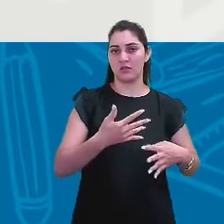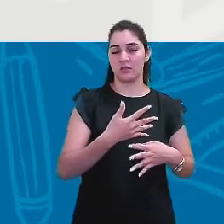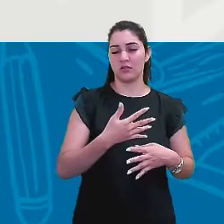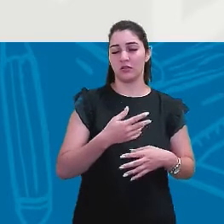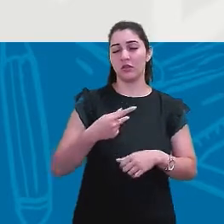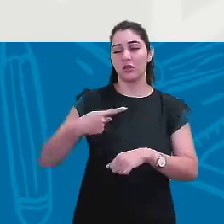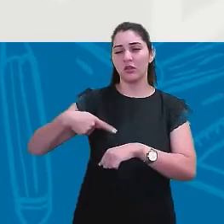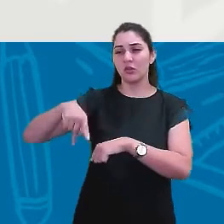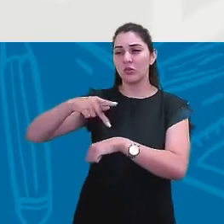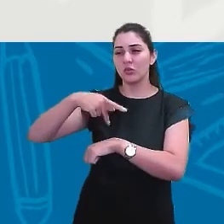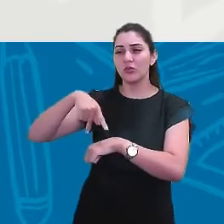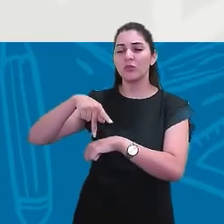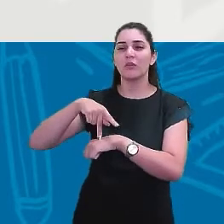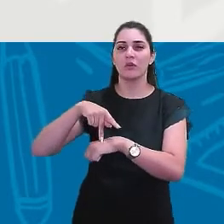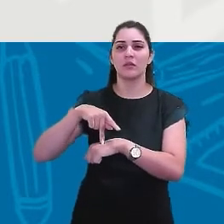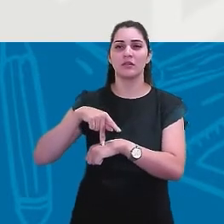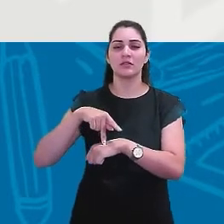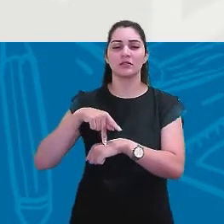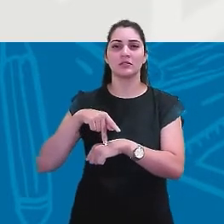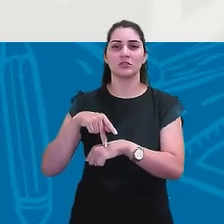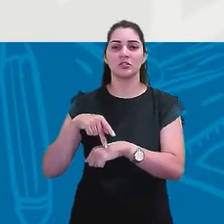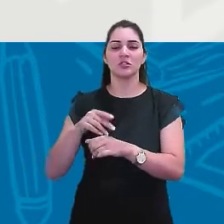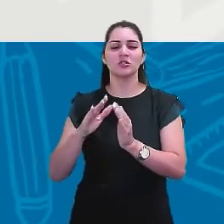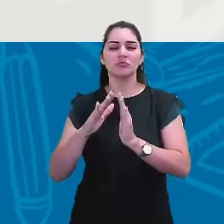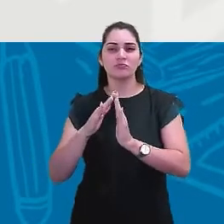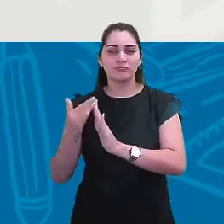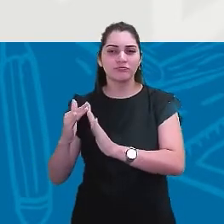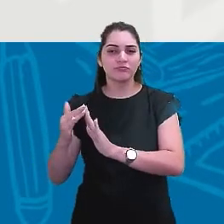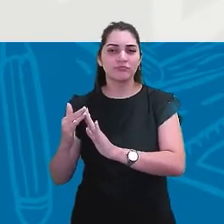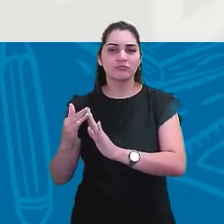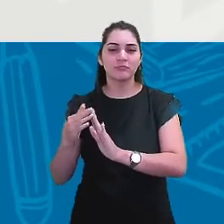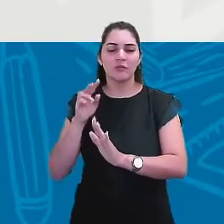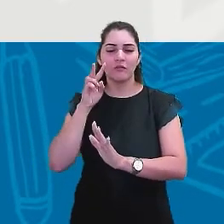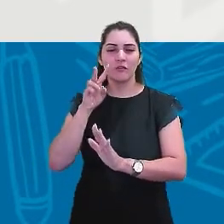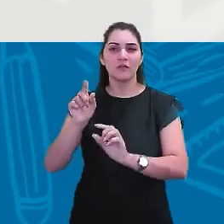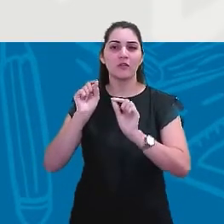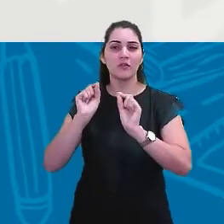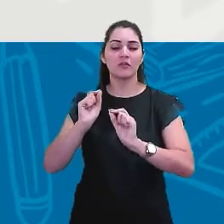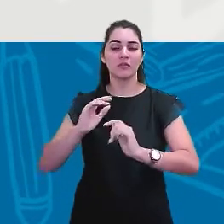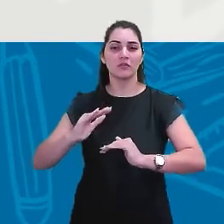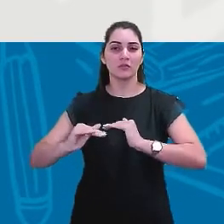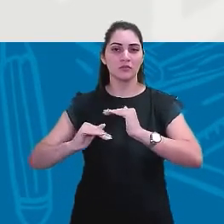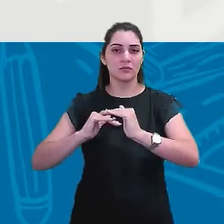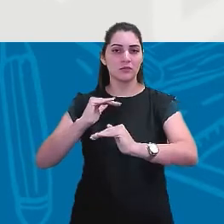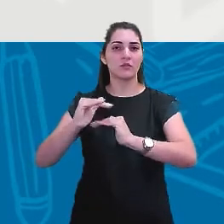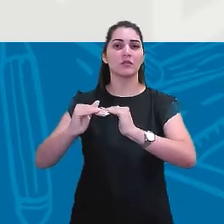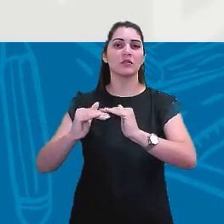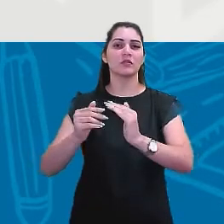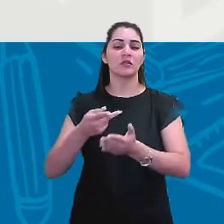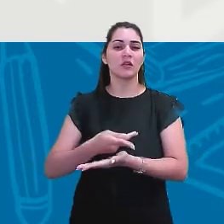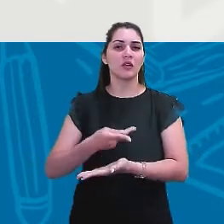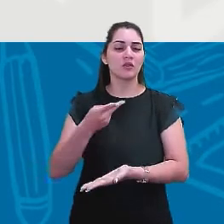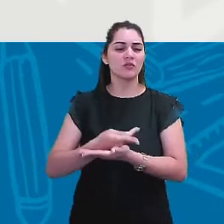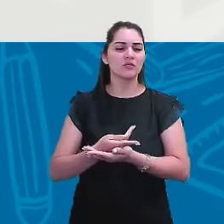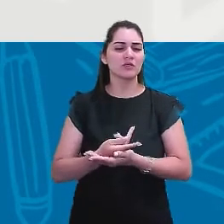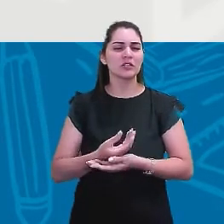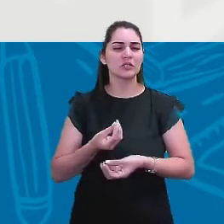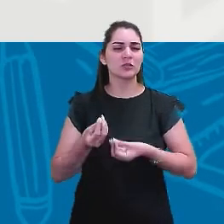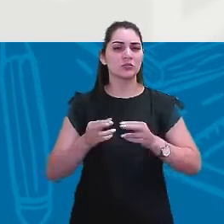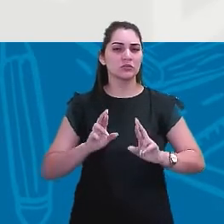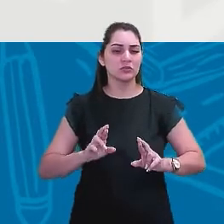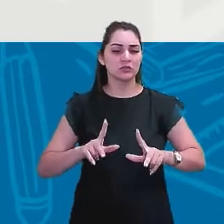nos subdesenvolvidos, a gente vai ver que esse processo acontece de uma maneira diferente,